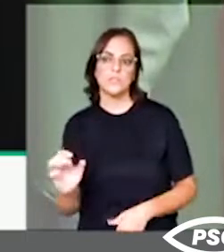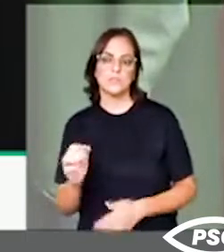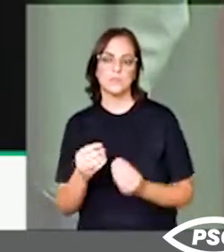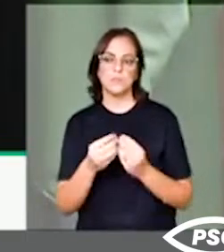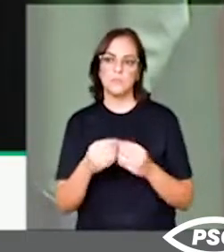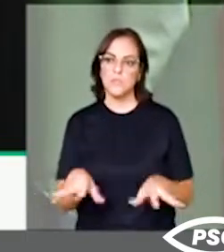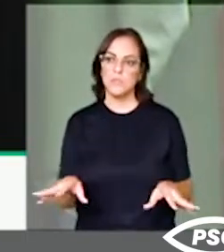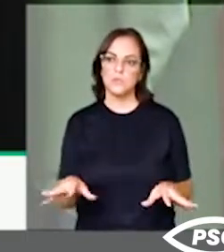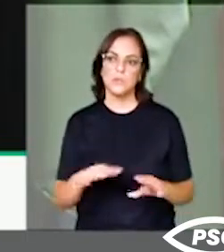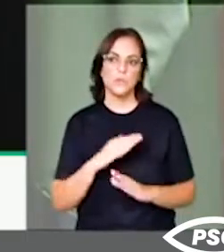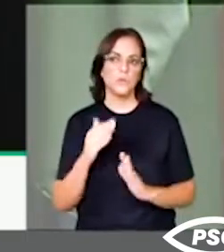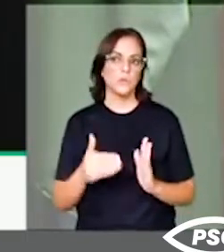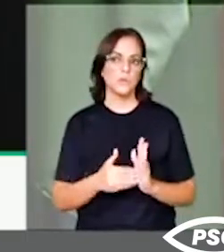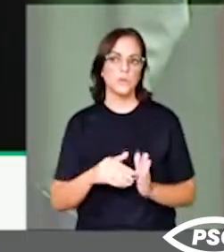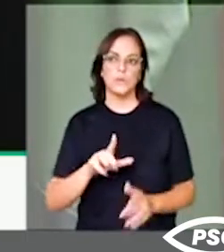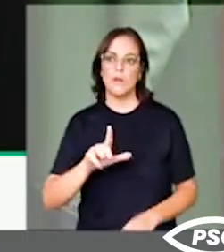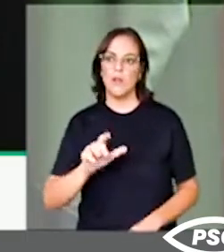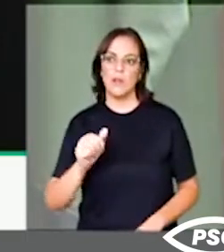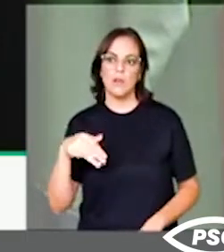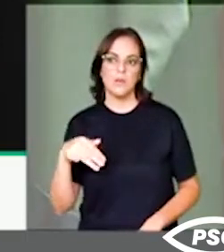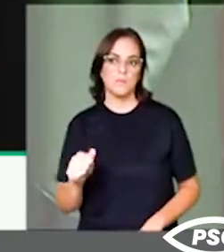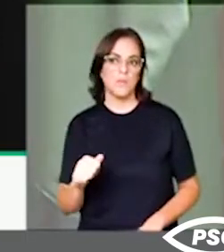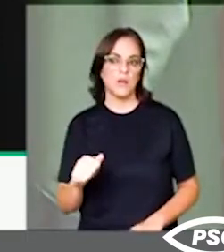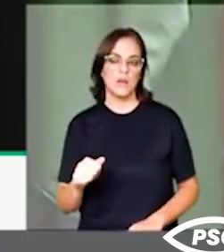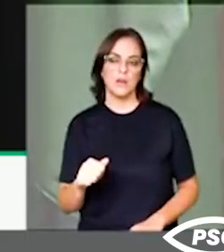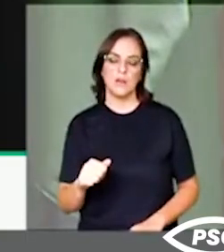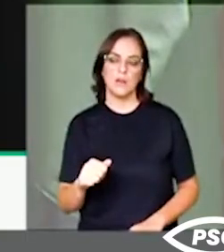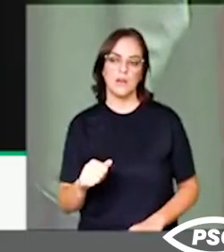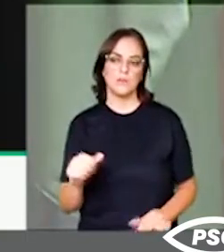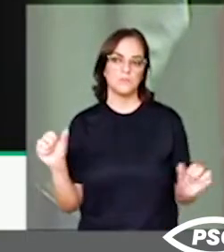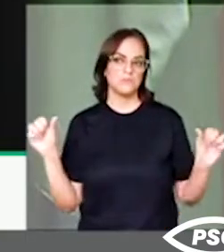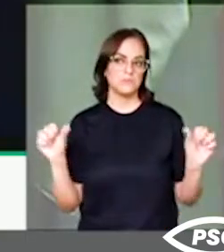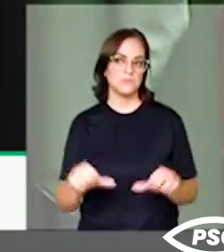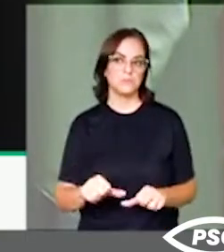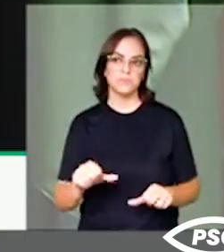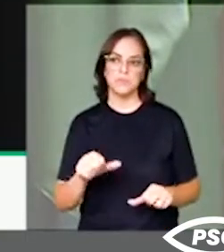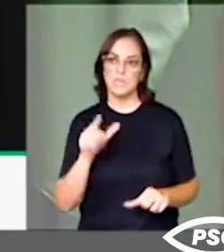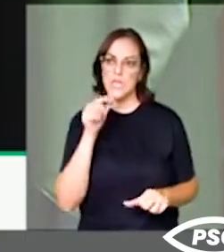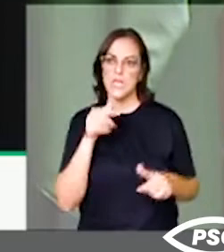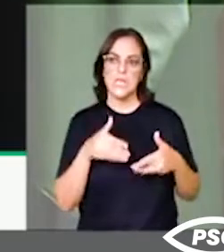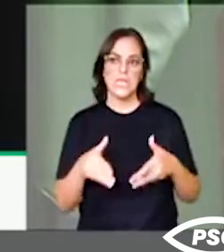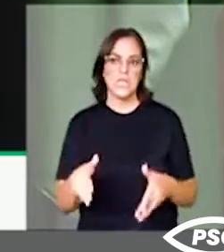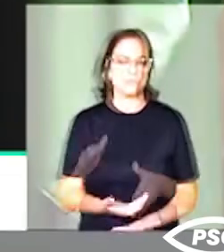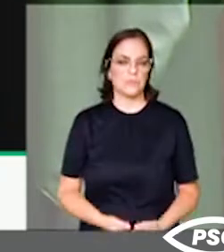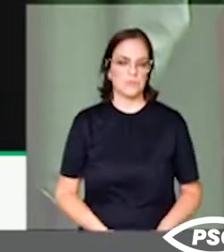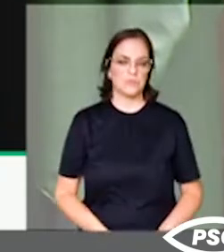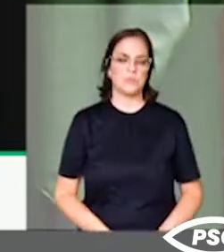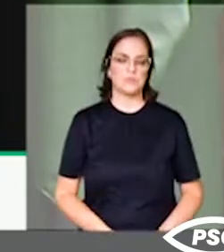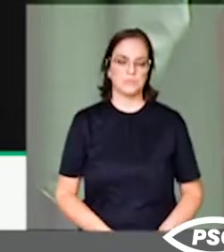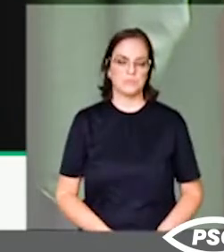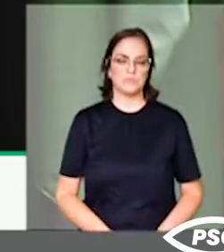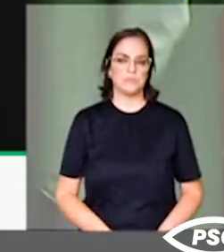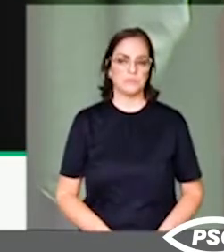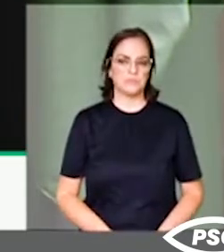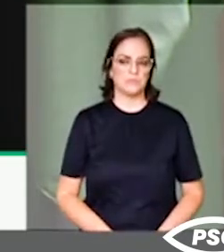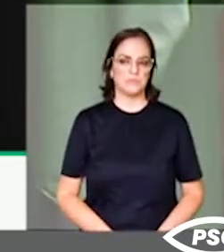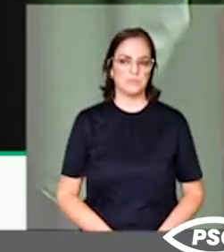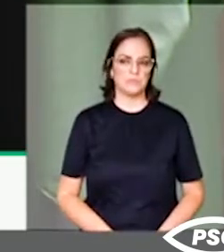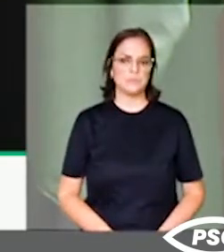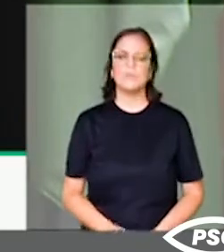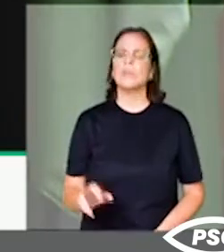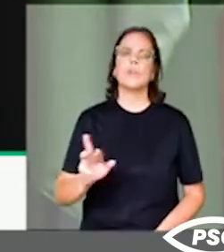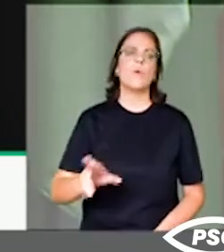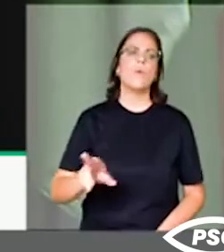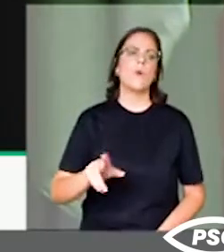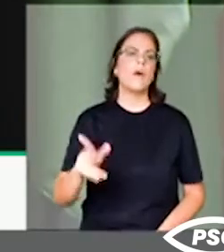toda aquela lama assoreou o nosso rio, danificando toda a bacia hidrográfica do Rio Doce. Não por uma catástrofe,